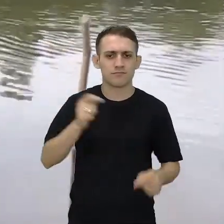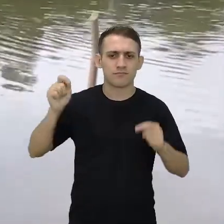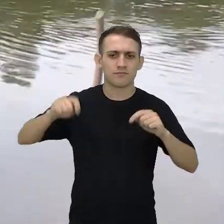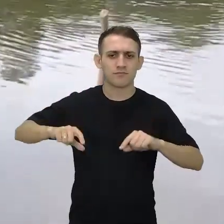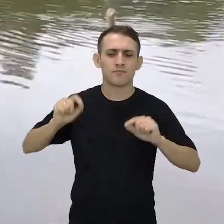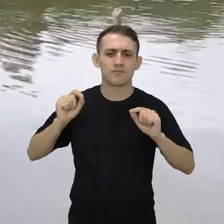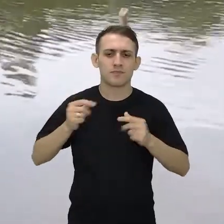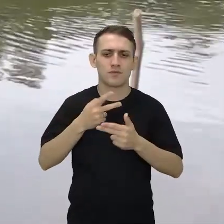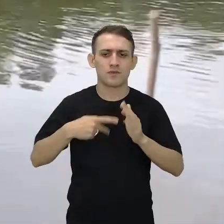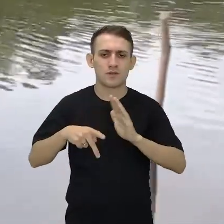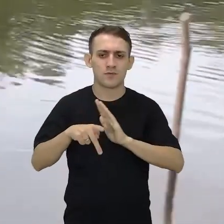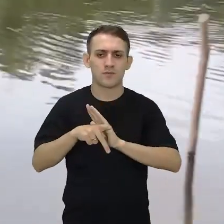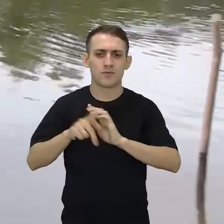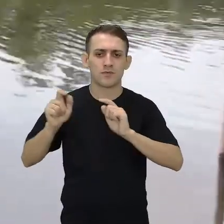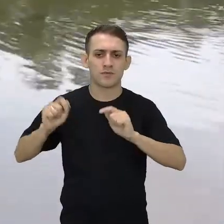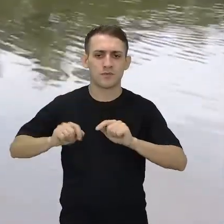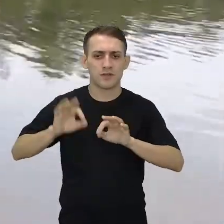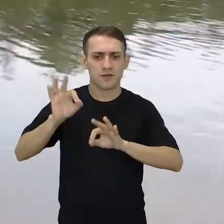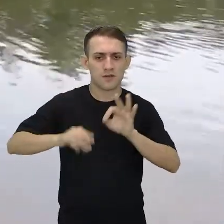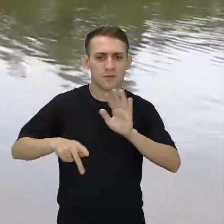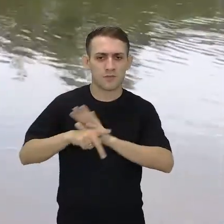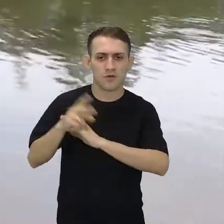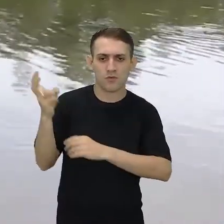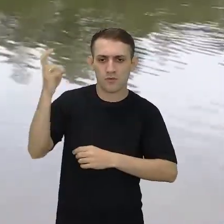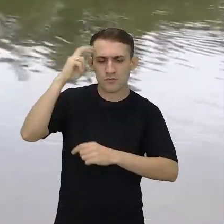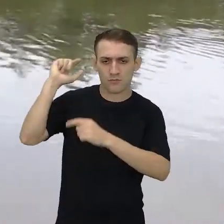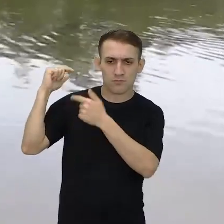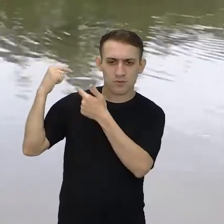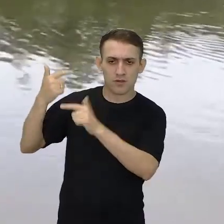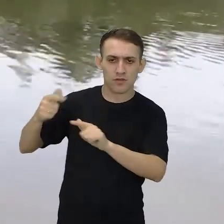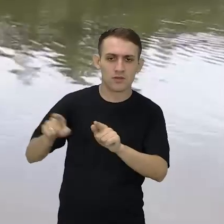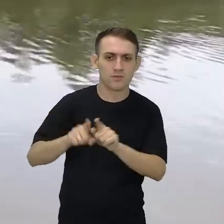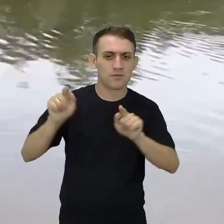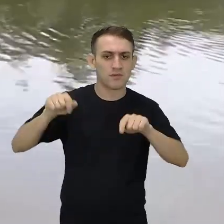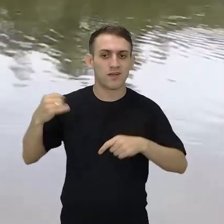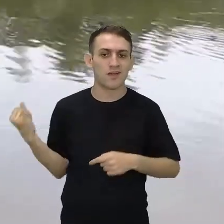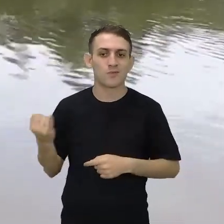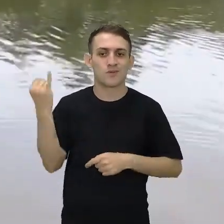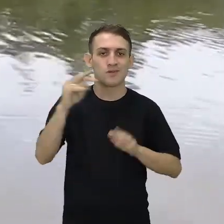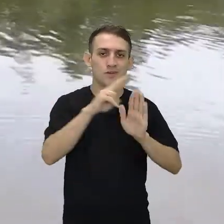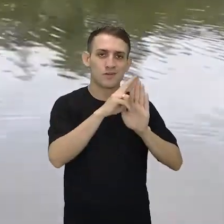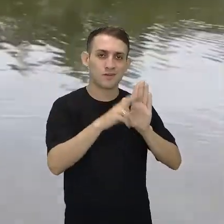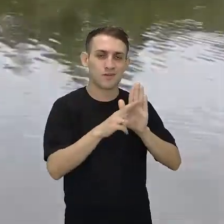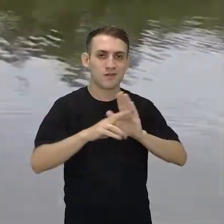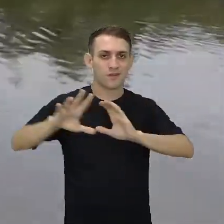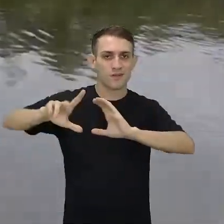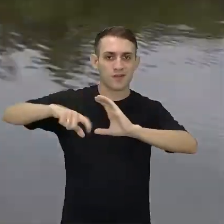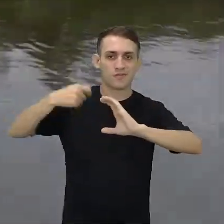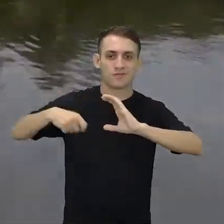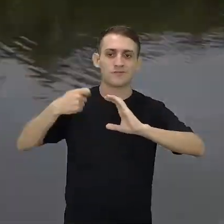desenvolvimento urbano, perdemos os traços culturais e tradicionais. Daí a importância desse registro audiovisual.